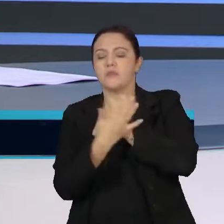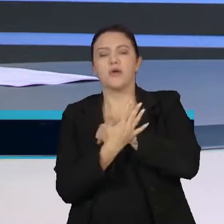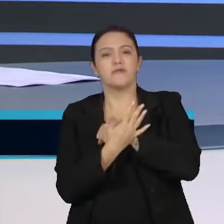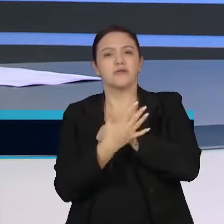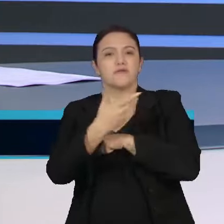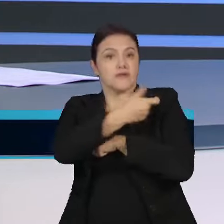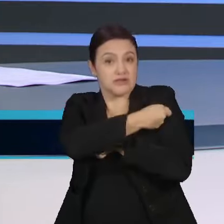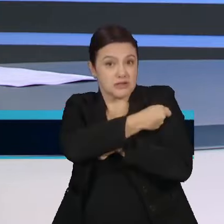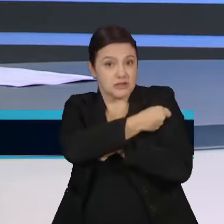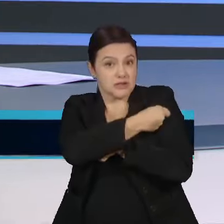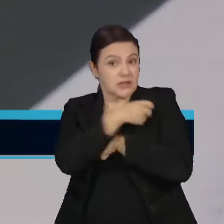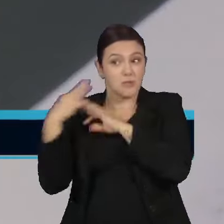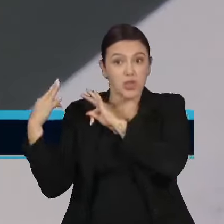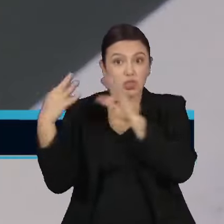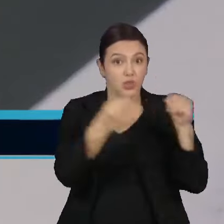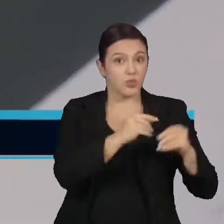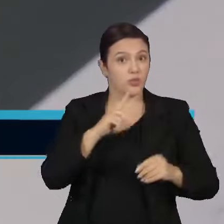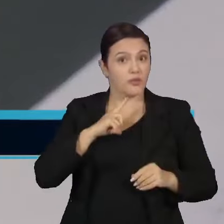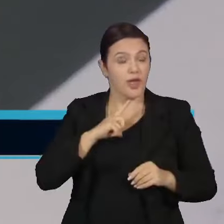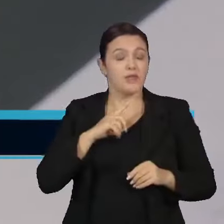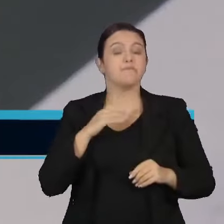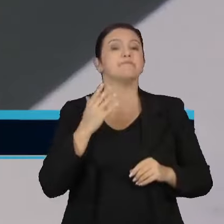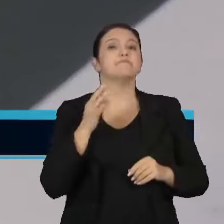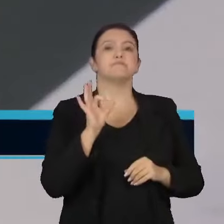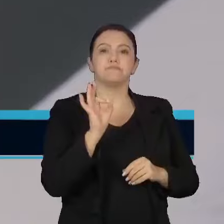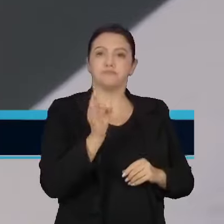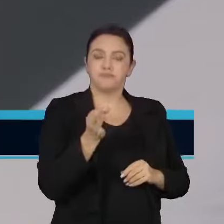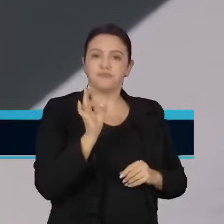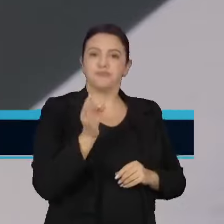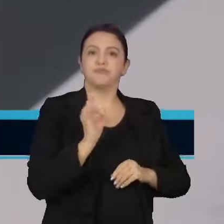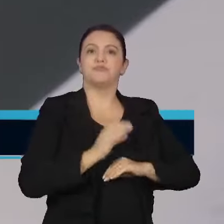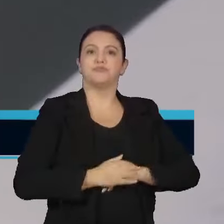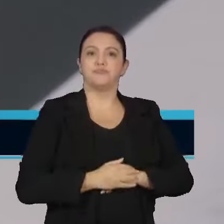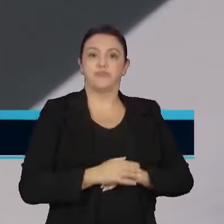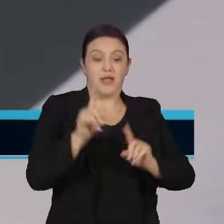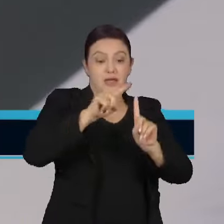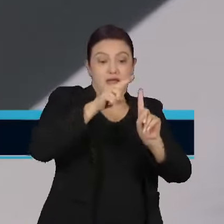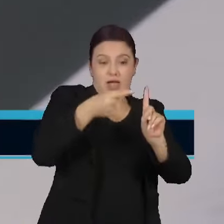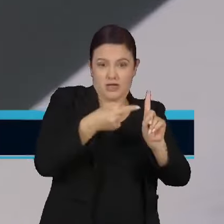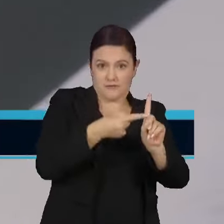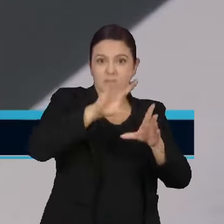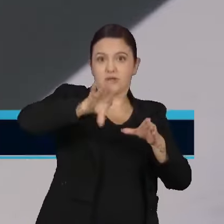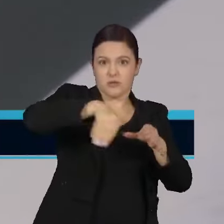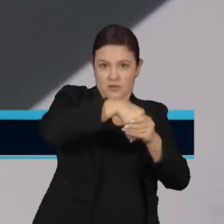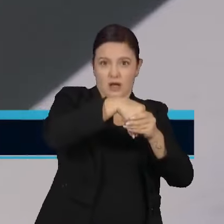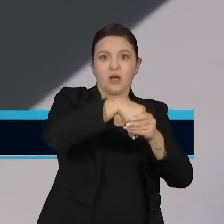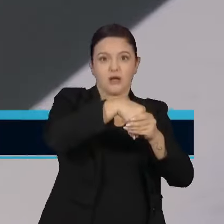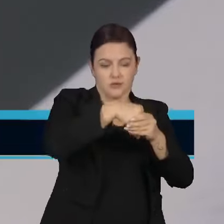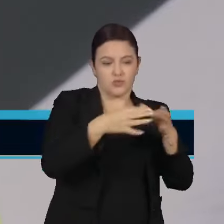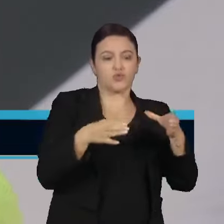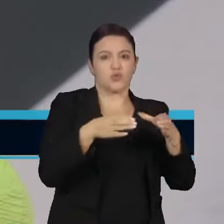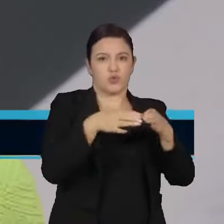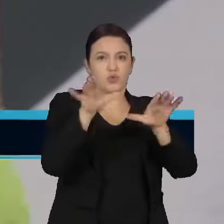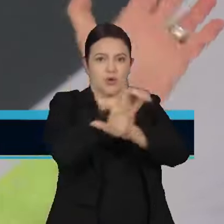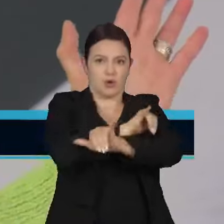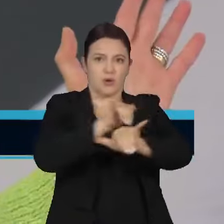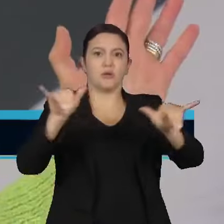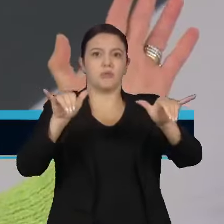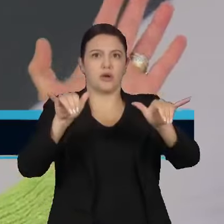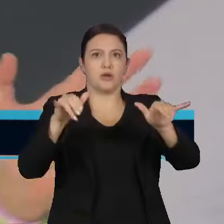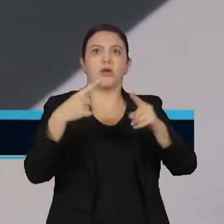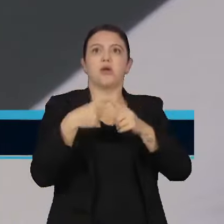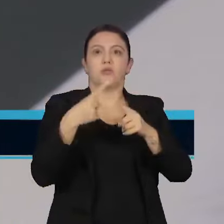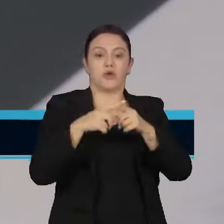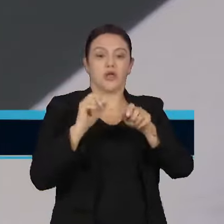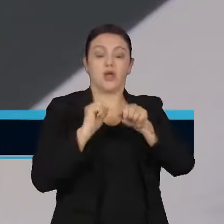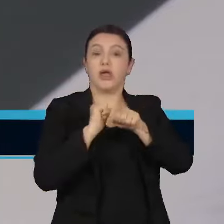Temos vacinas para todos? Neste momento, as gestantes estão incluídas na campanha atual, porque a vacina não é mais